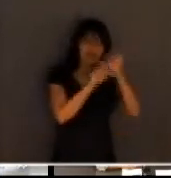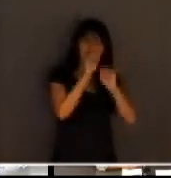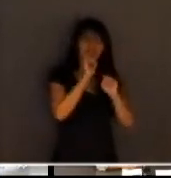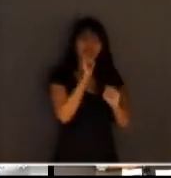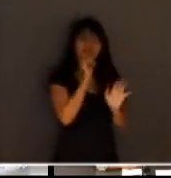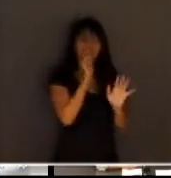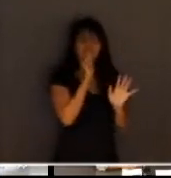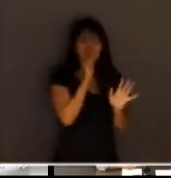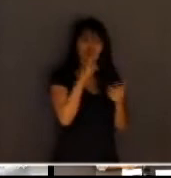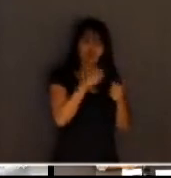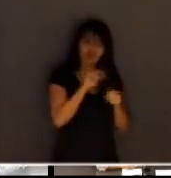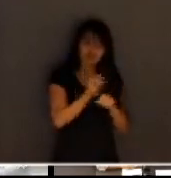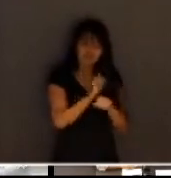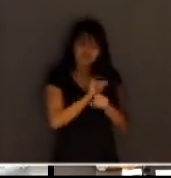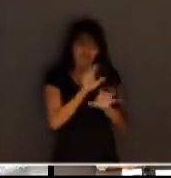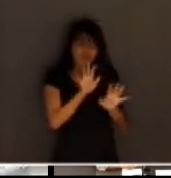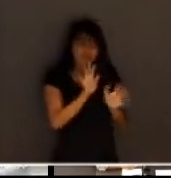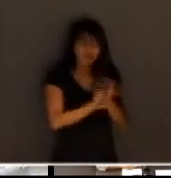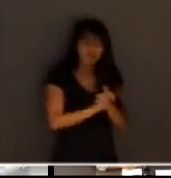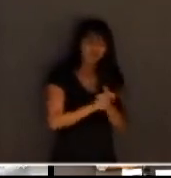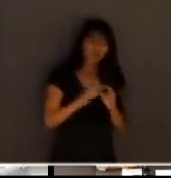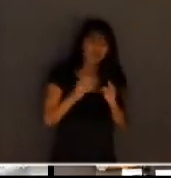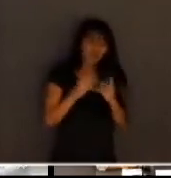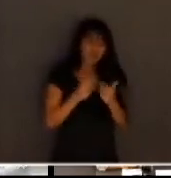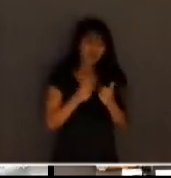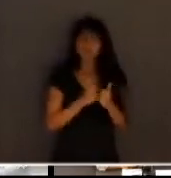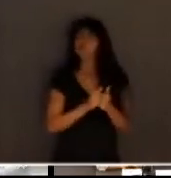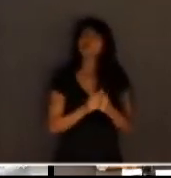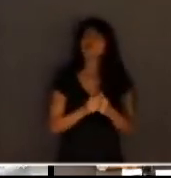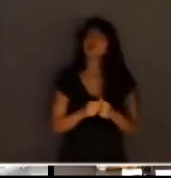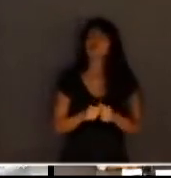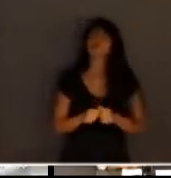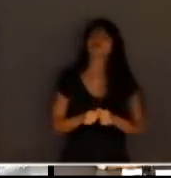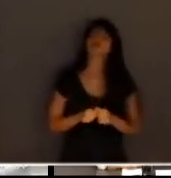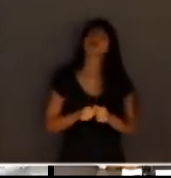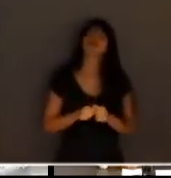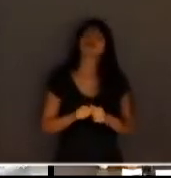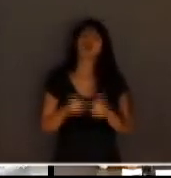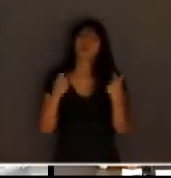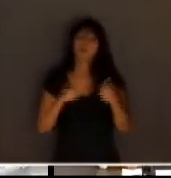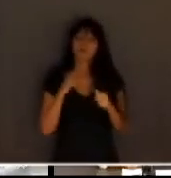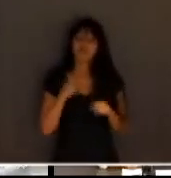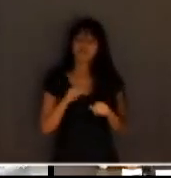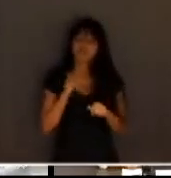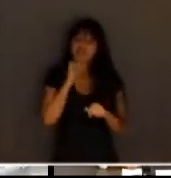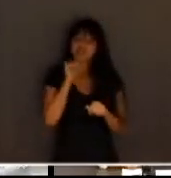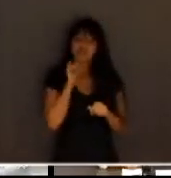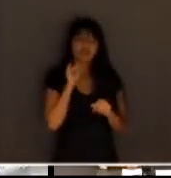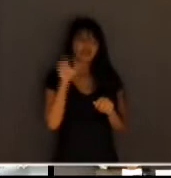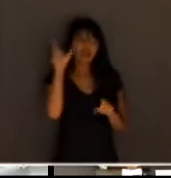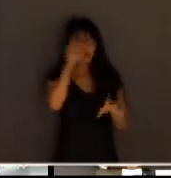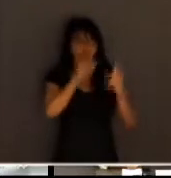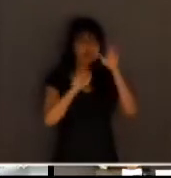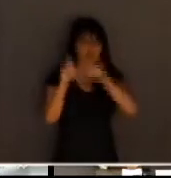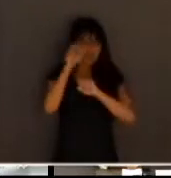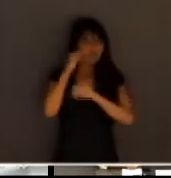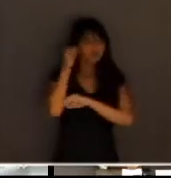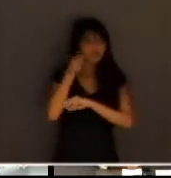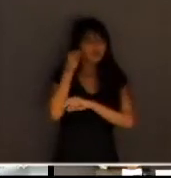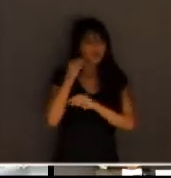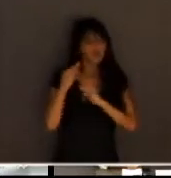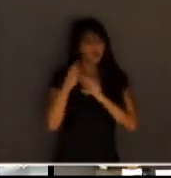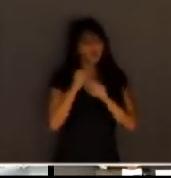limonada. Ainda bem que não é um cagado. Ia sair tudo errado. Mas, a gente tem que tirar alguma coisa, alguma lição disso tudo.